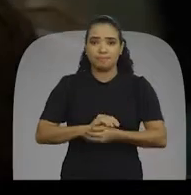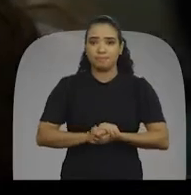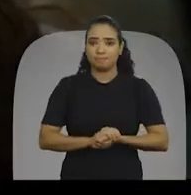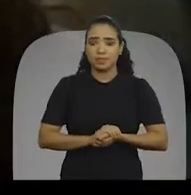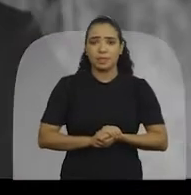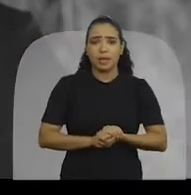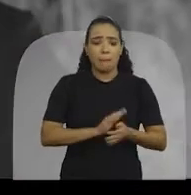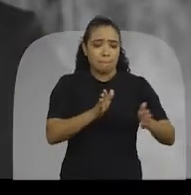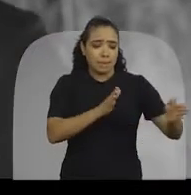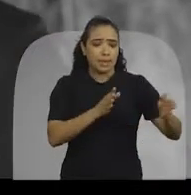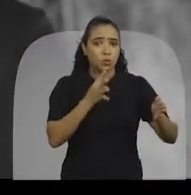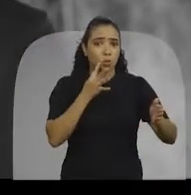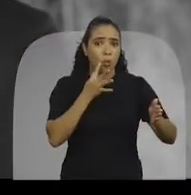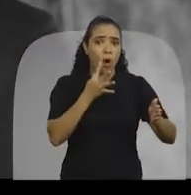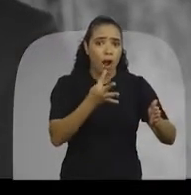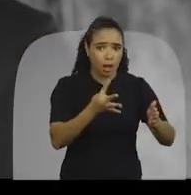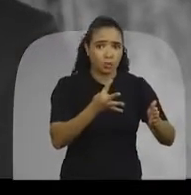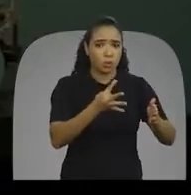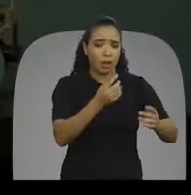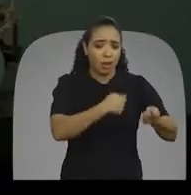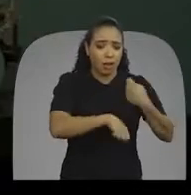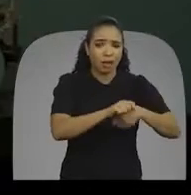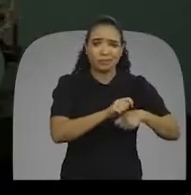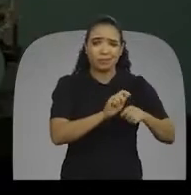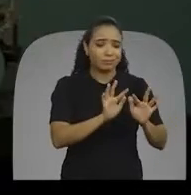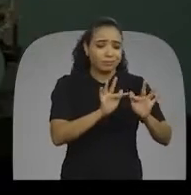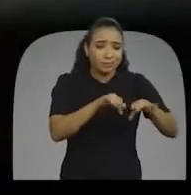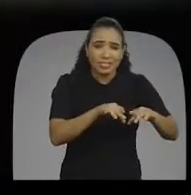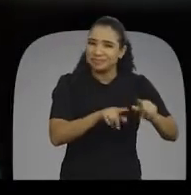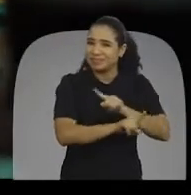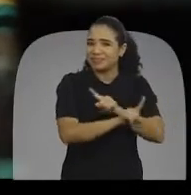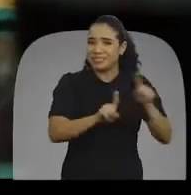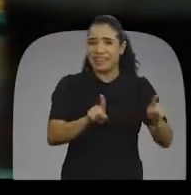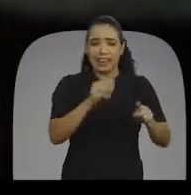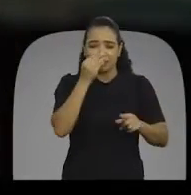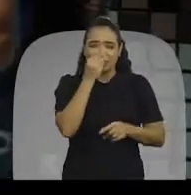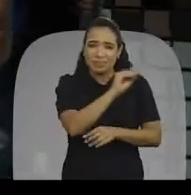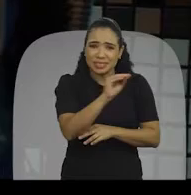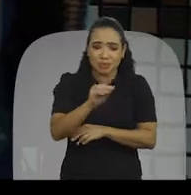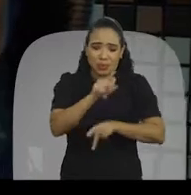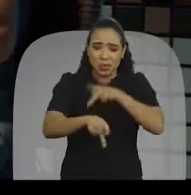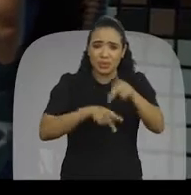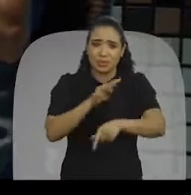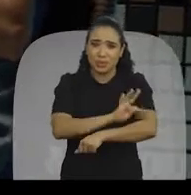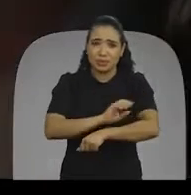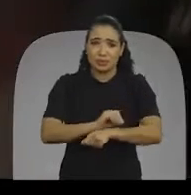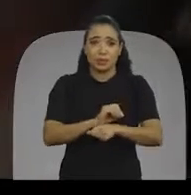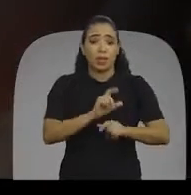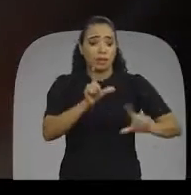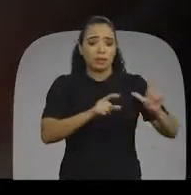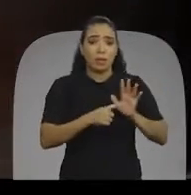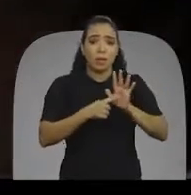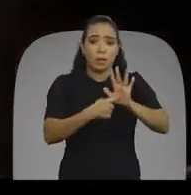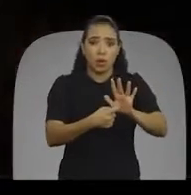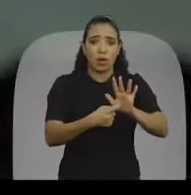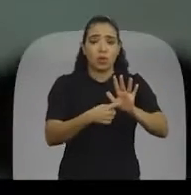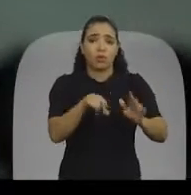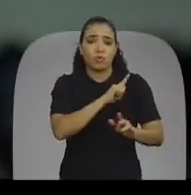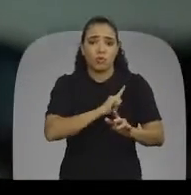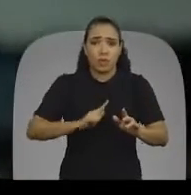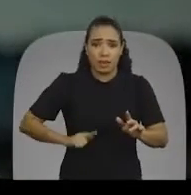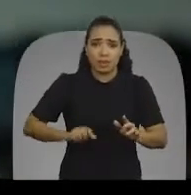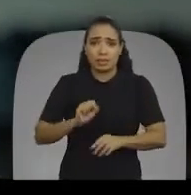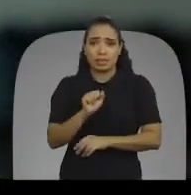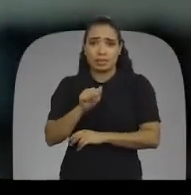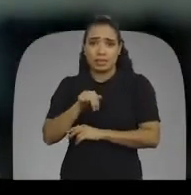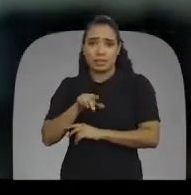Ninguém consegue terminar o mandato, isso um descaso com os tocantinenses. O novo governador do Tocantins, São Doval Carroço, do Partido da Solidariedade, teve